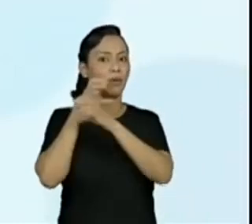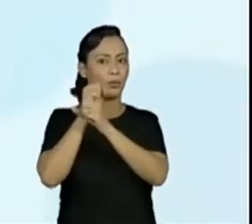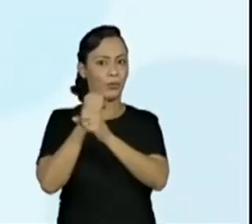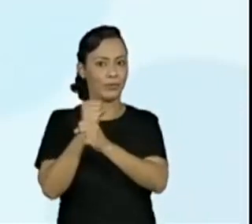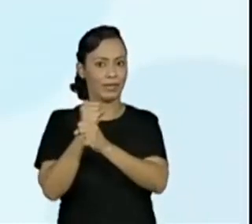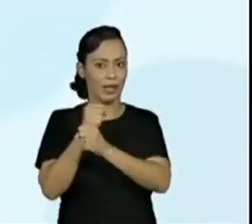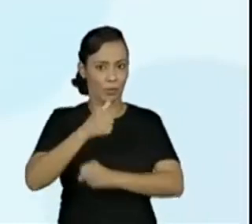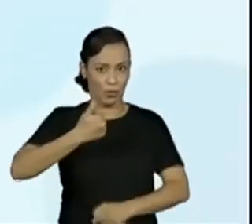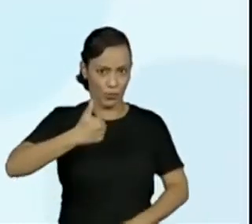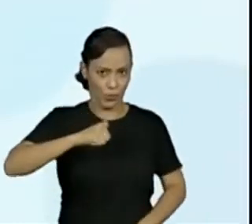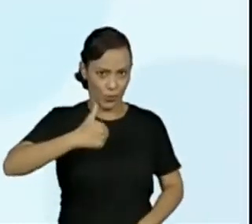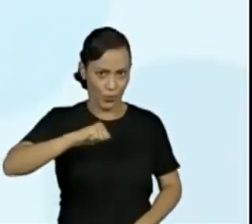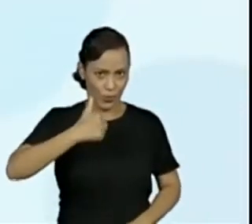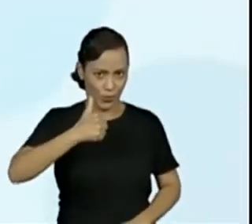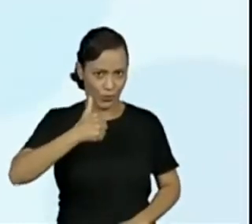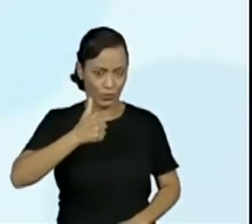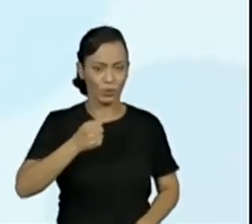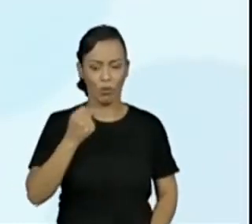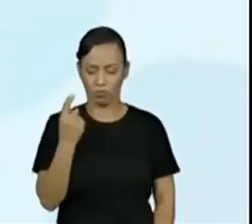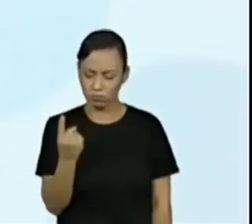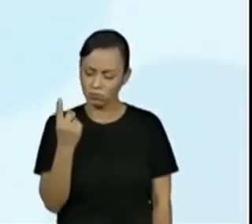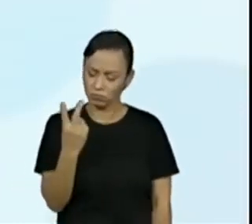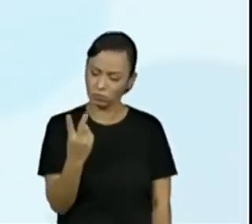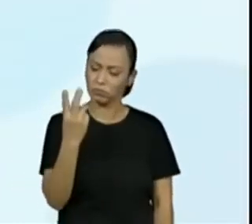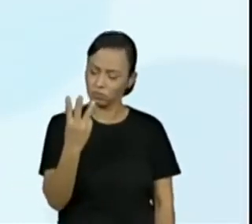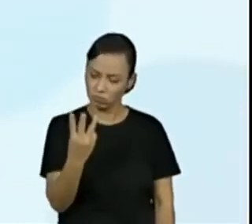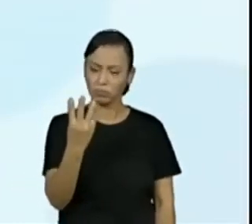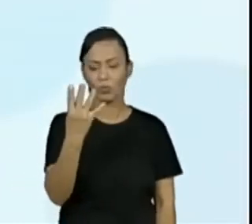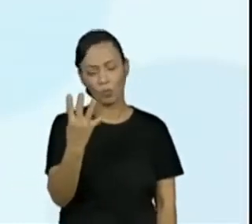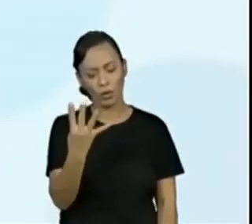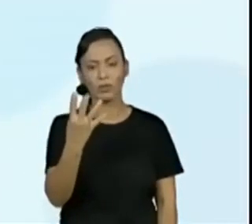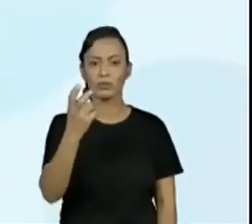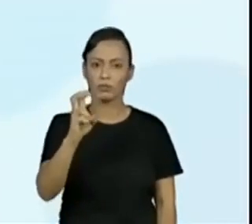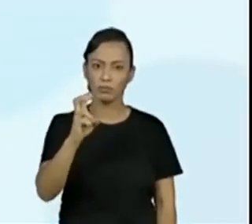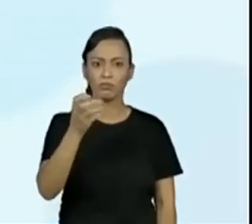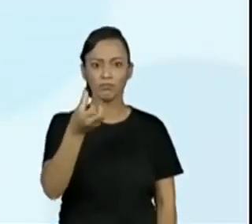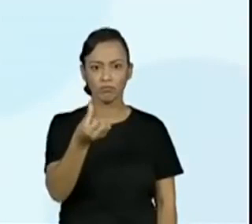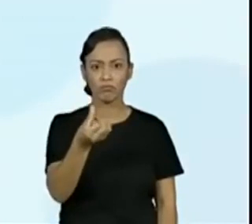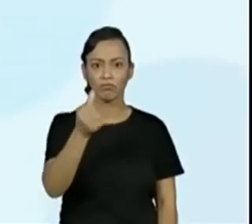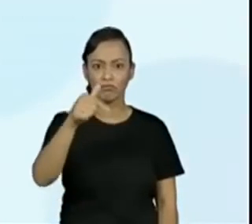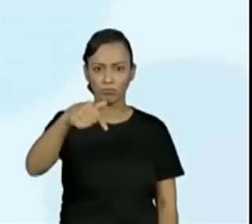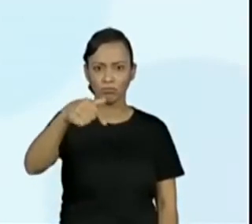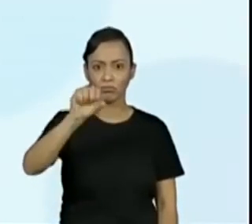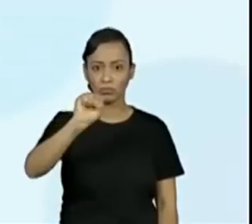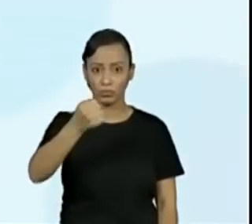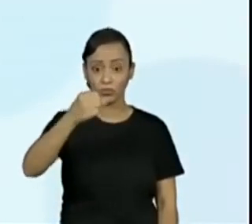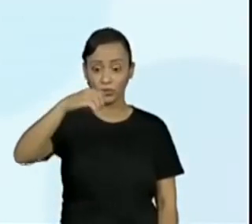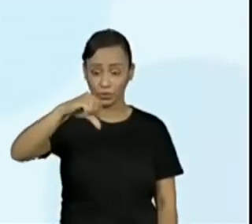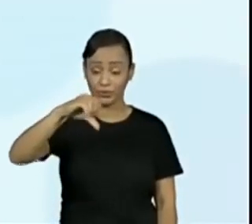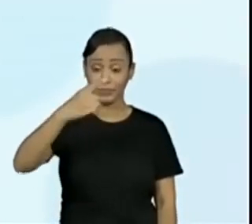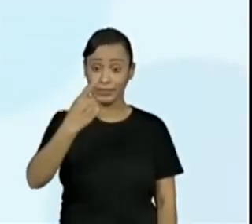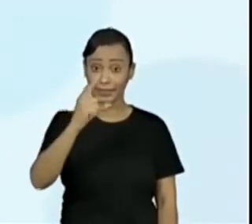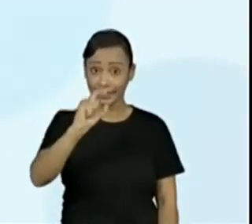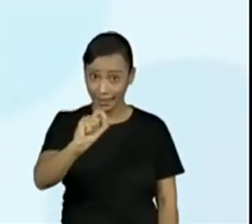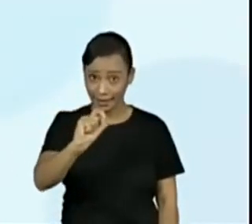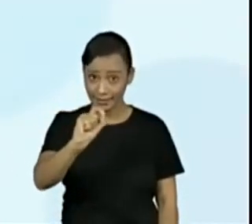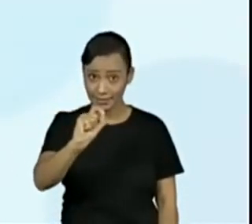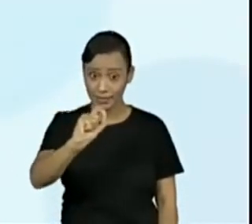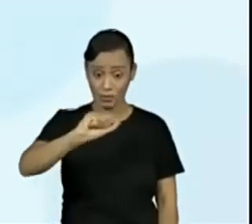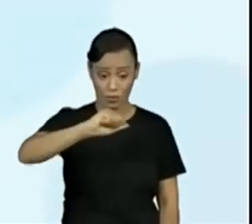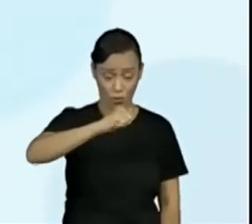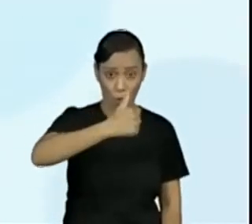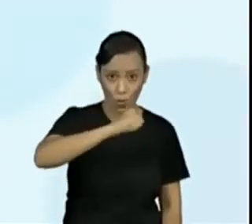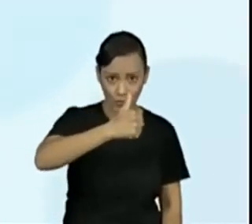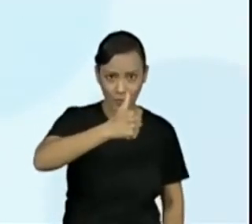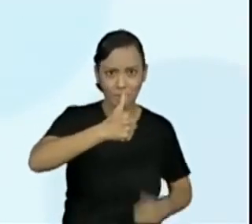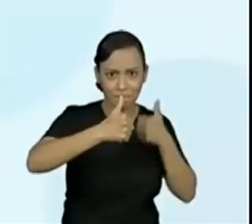o onze. Então, nós vamos contar. Um, dois, três, quatro, cinco, seis, sete, oito, nove, dez. Até o onze.